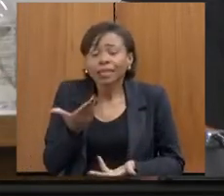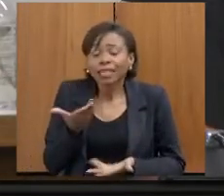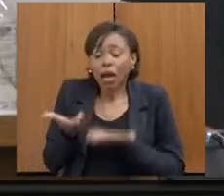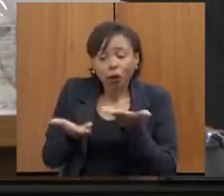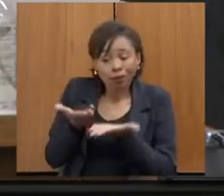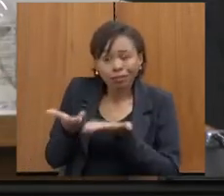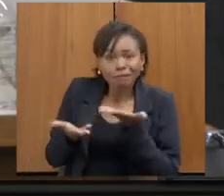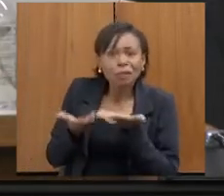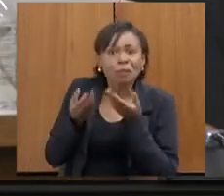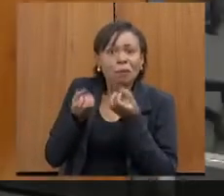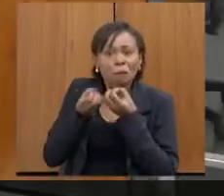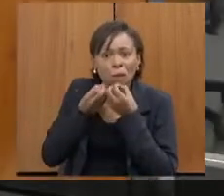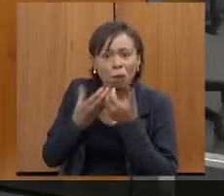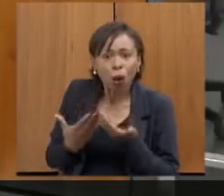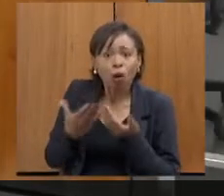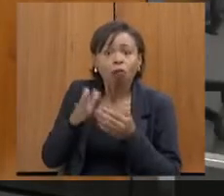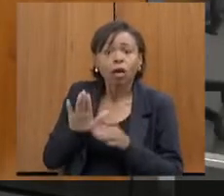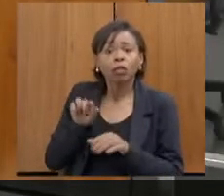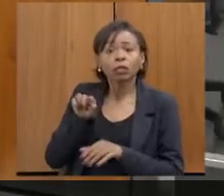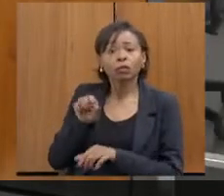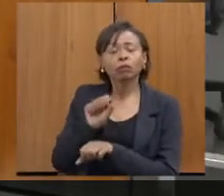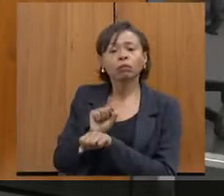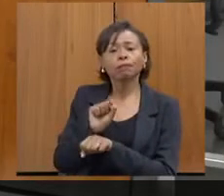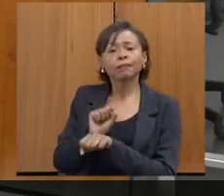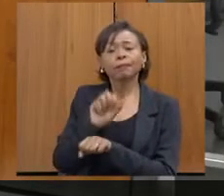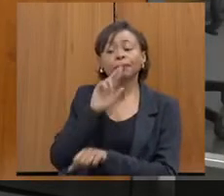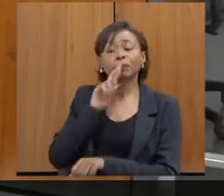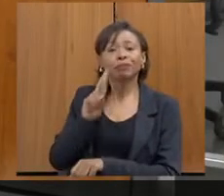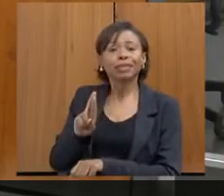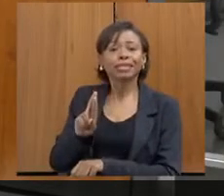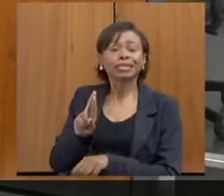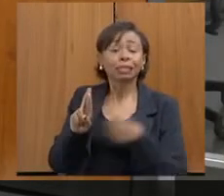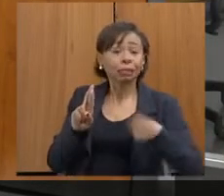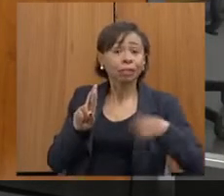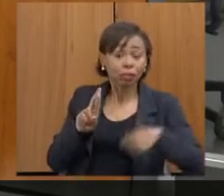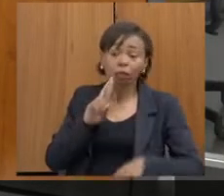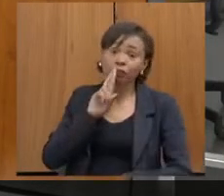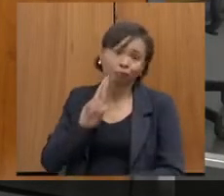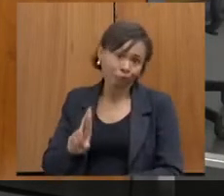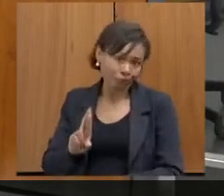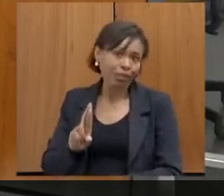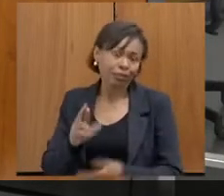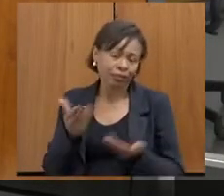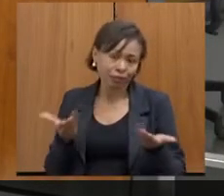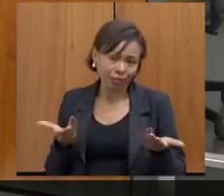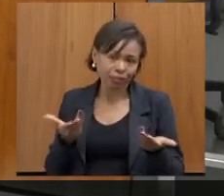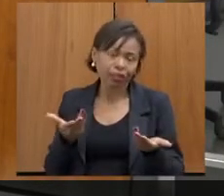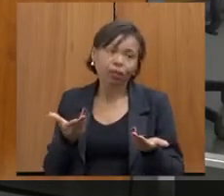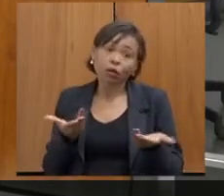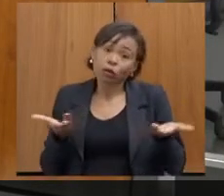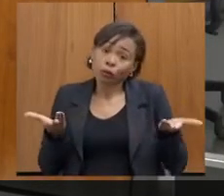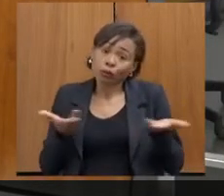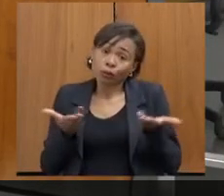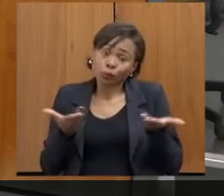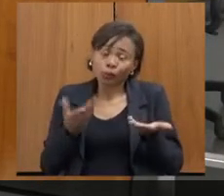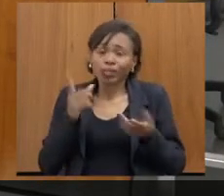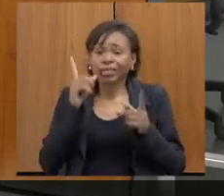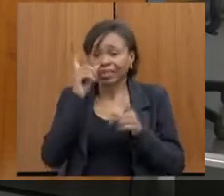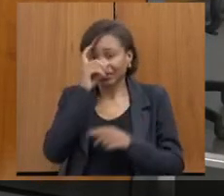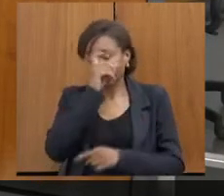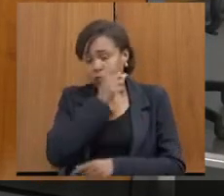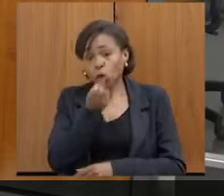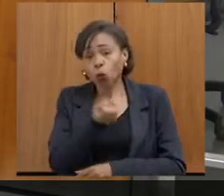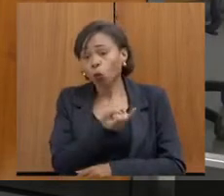a pessoa espera respostas e a gente precisa dar essas respostas e as delegadas podem falar melhor que isso. Então, hoje é difícil, o